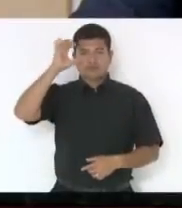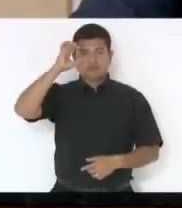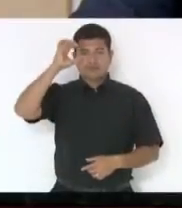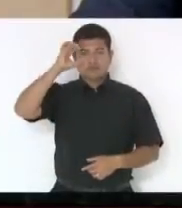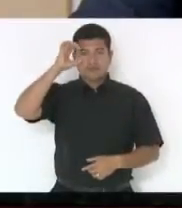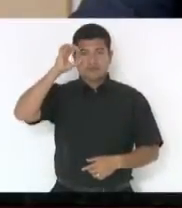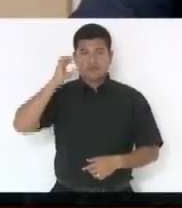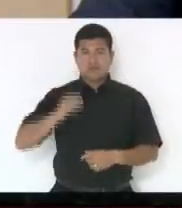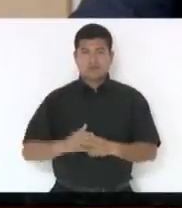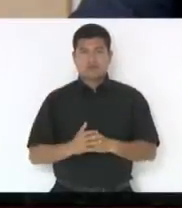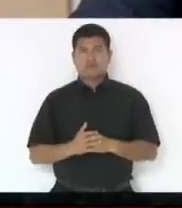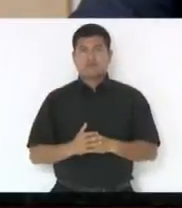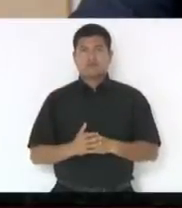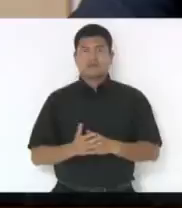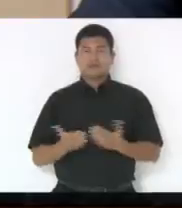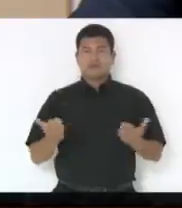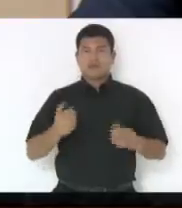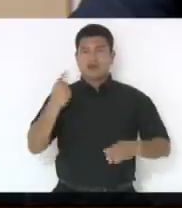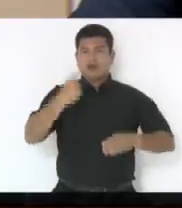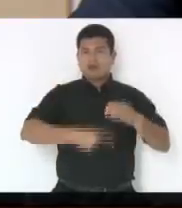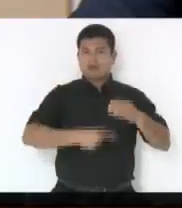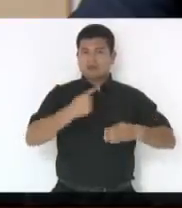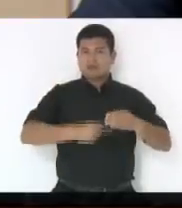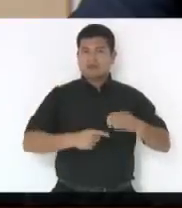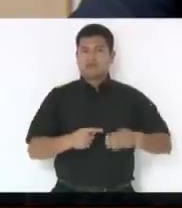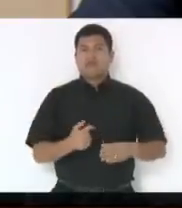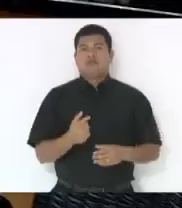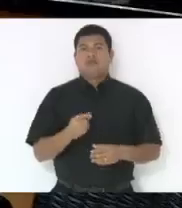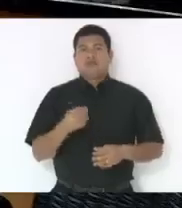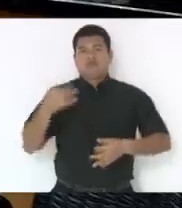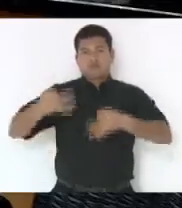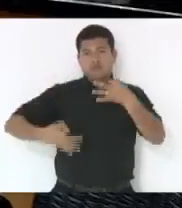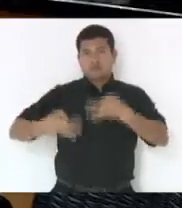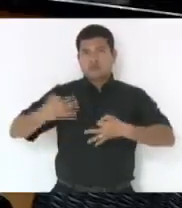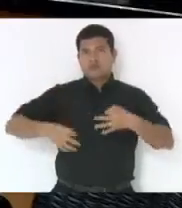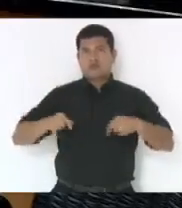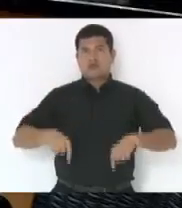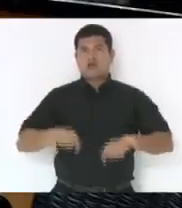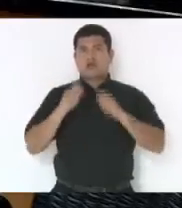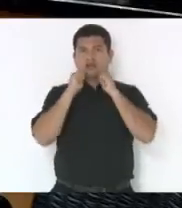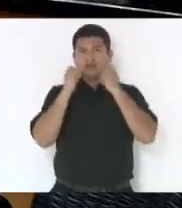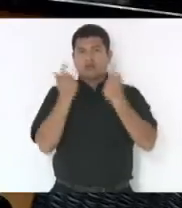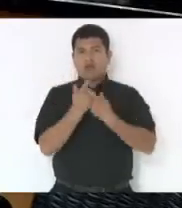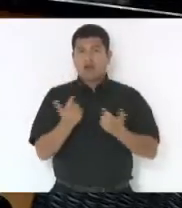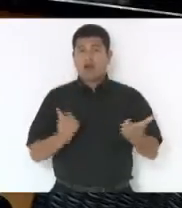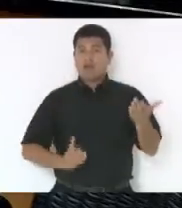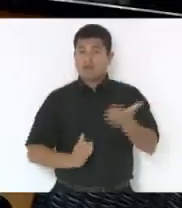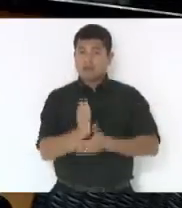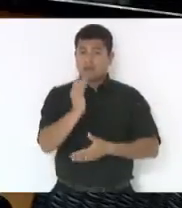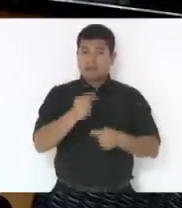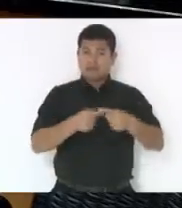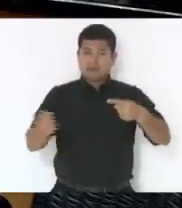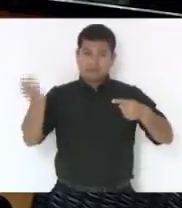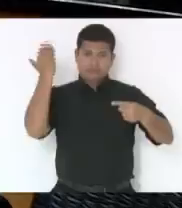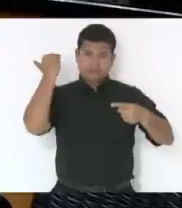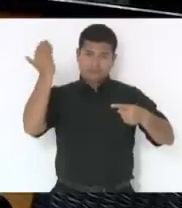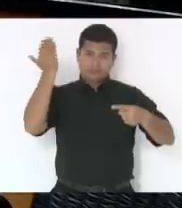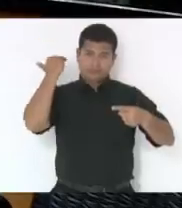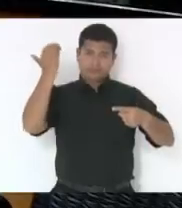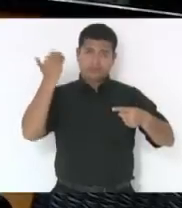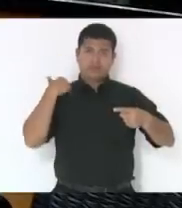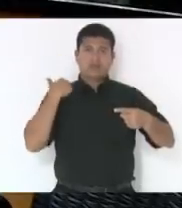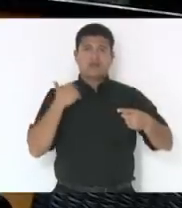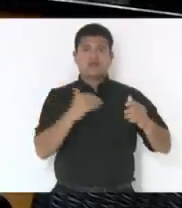A Comissão de Justiça da Casa aprovou, na semana anterior, por